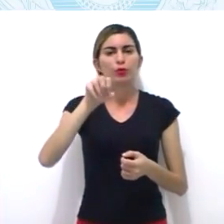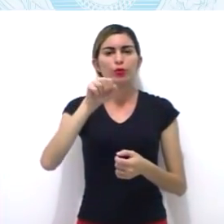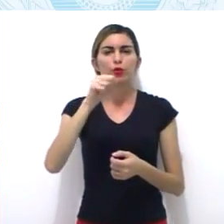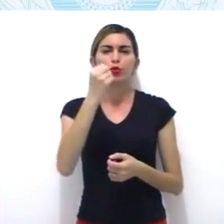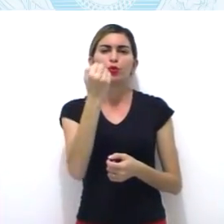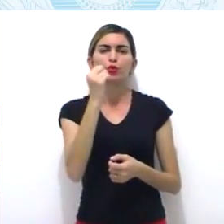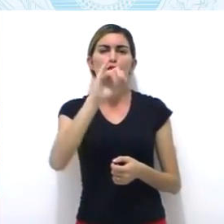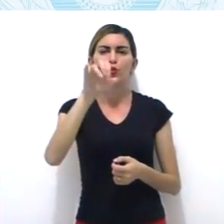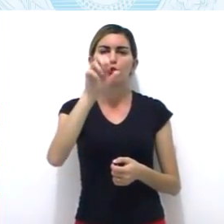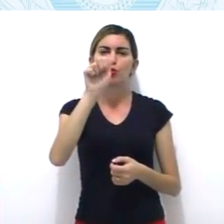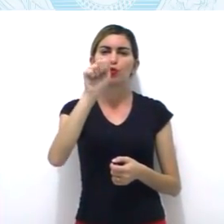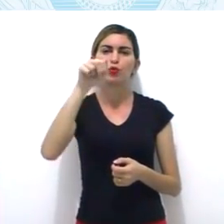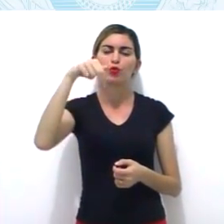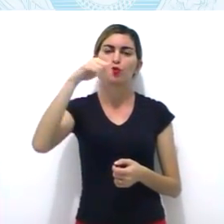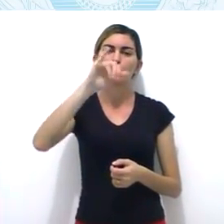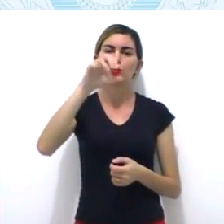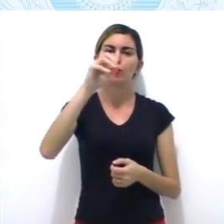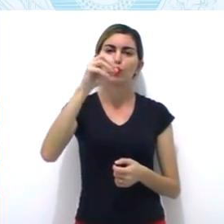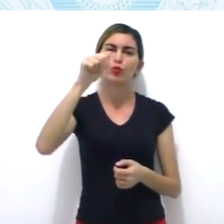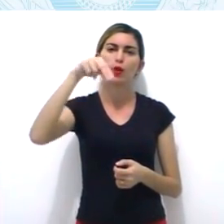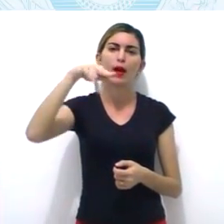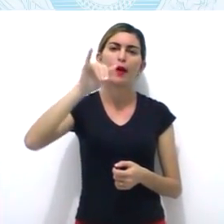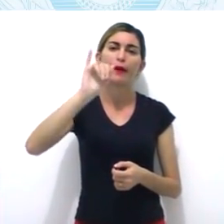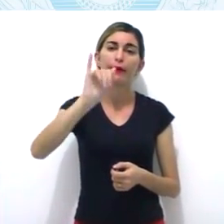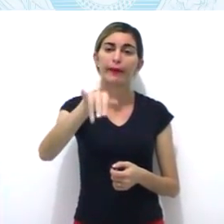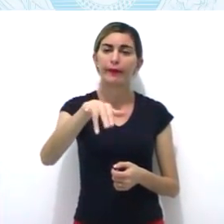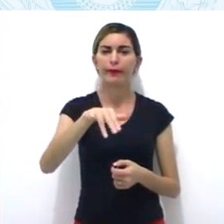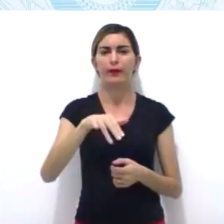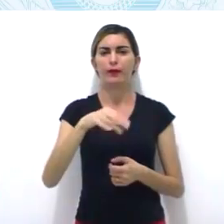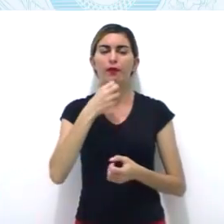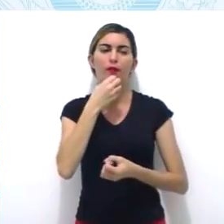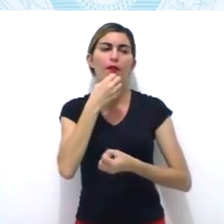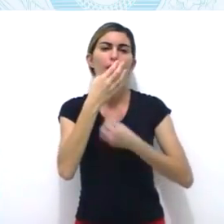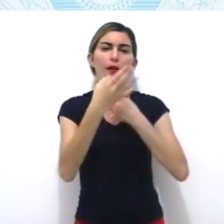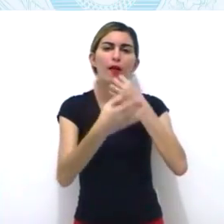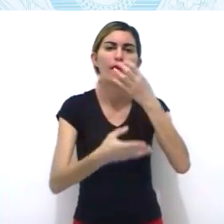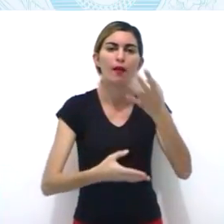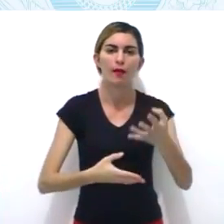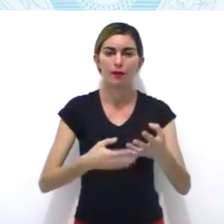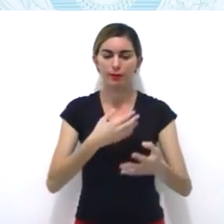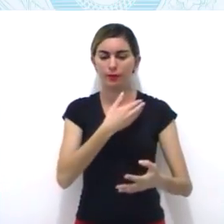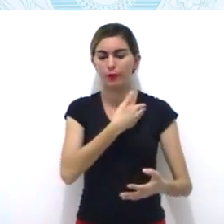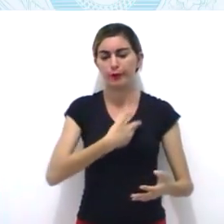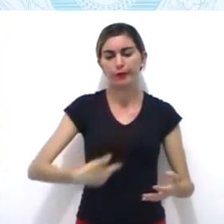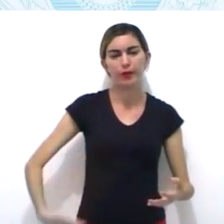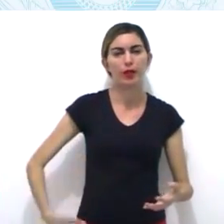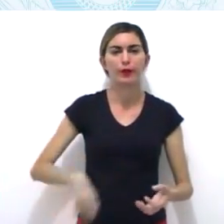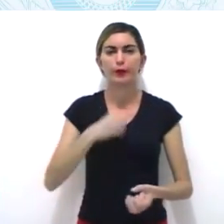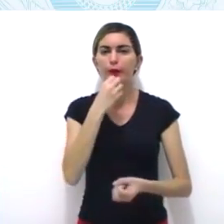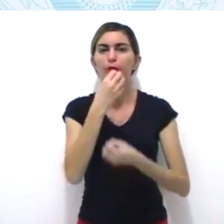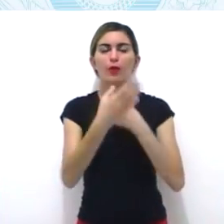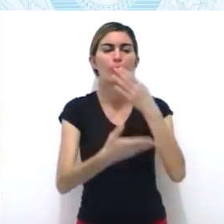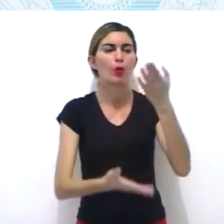do perdão e suas dívidas com o governo. Os inconfidentes foram presos,